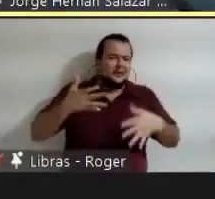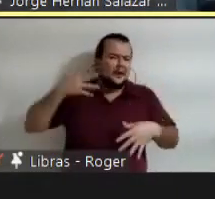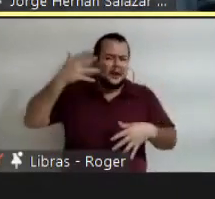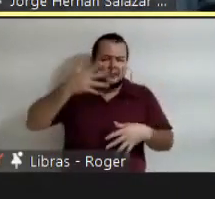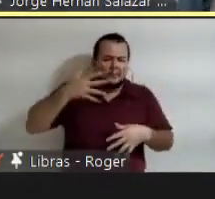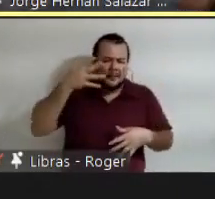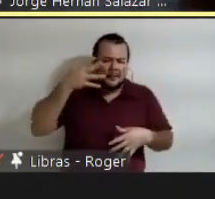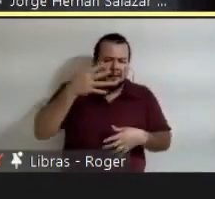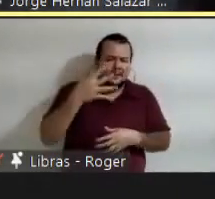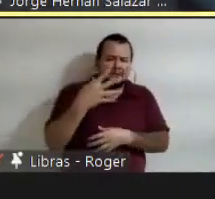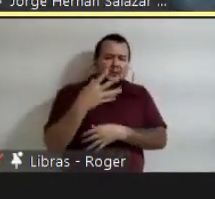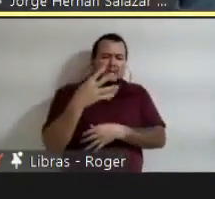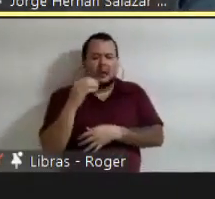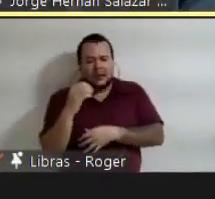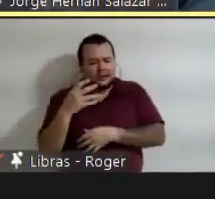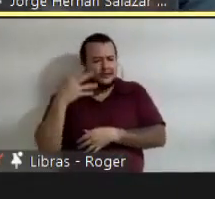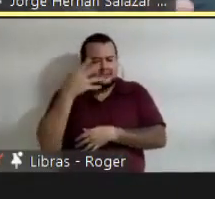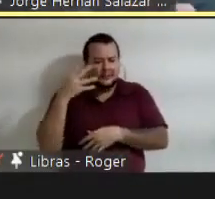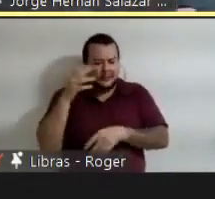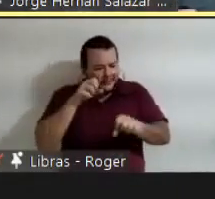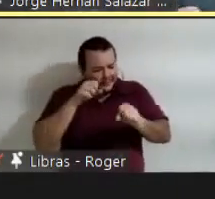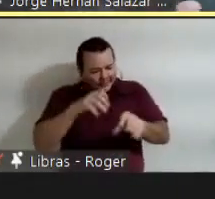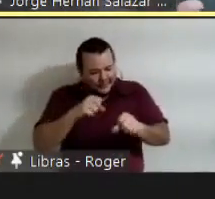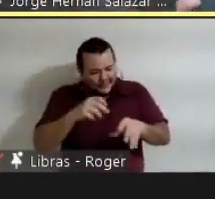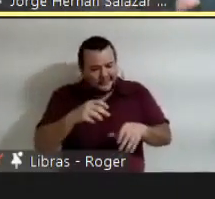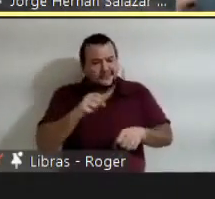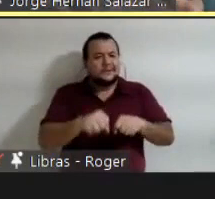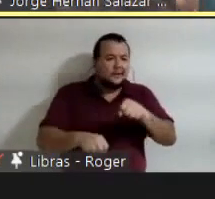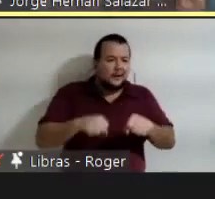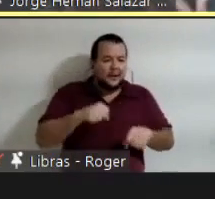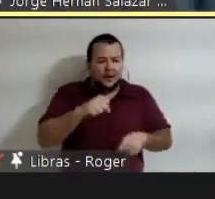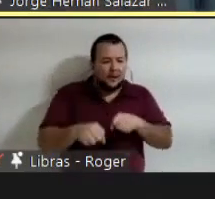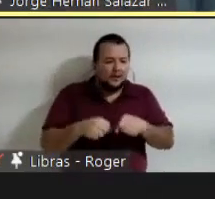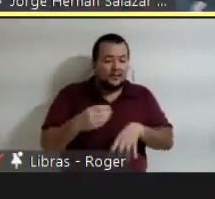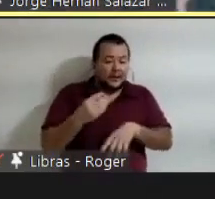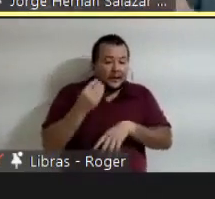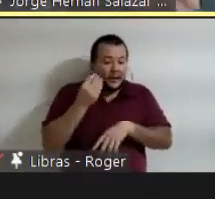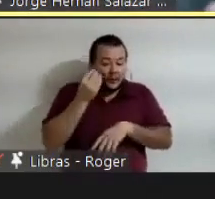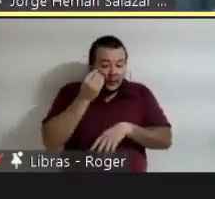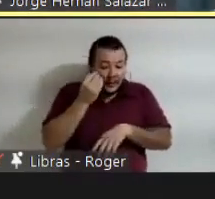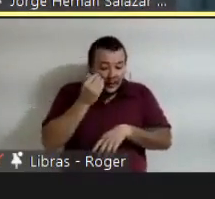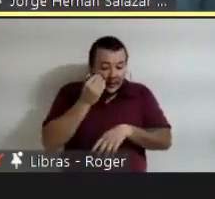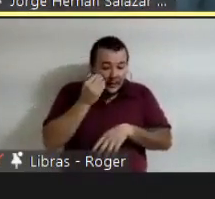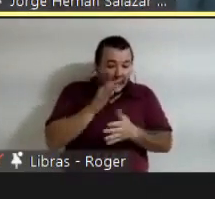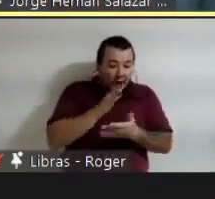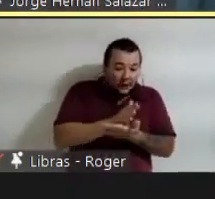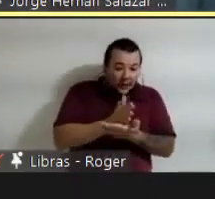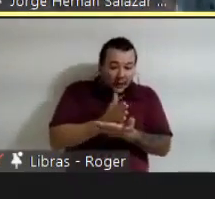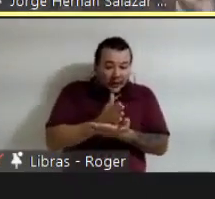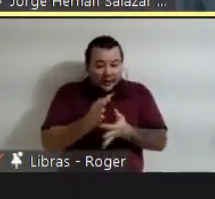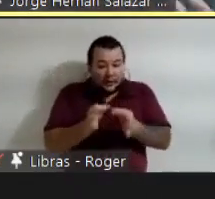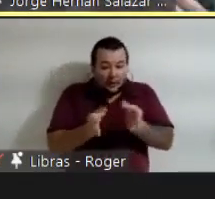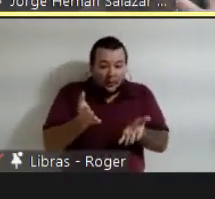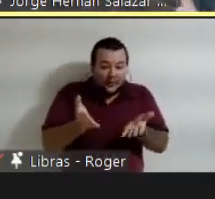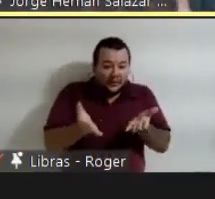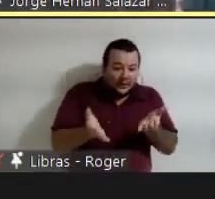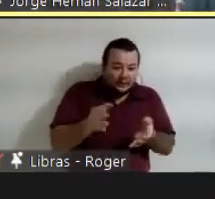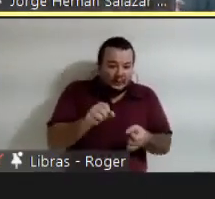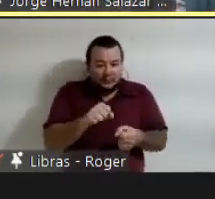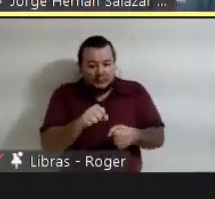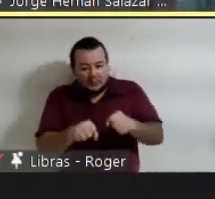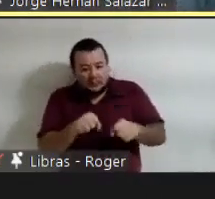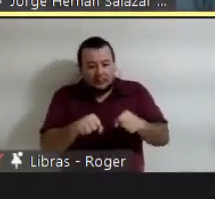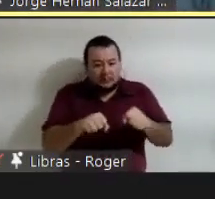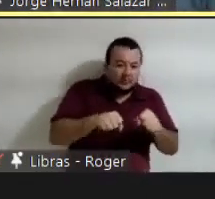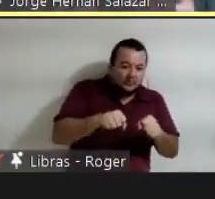manter o equilíbrio e me caigo, é na interação com a gravedade terrestre, com a inercia de meu